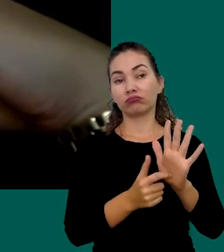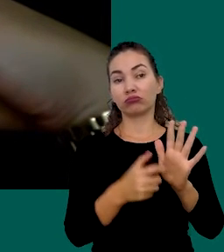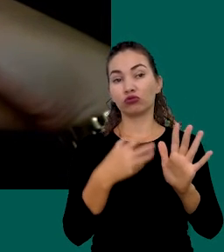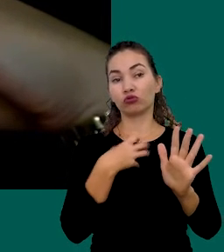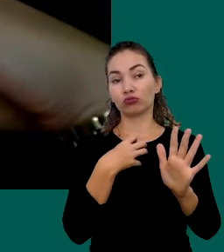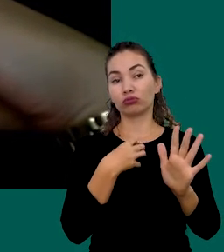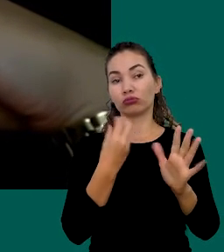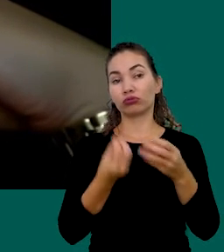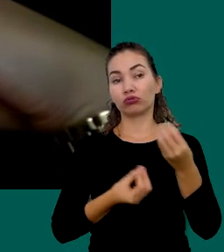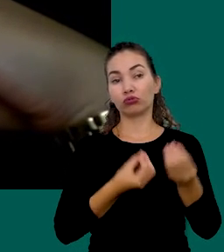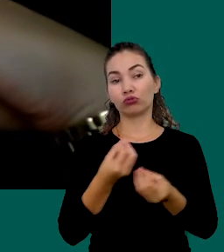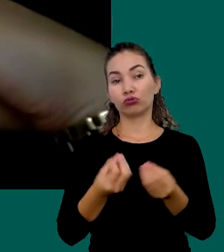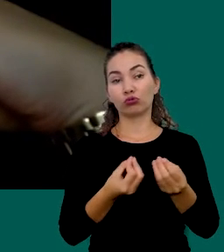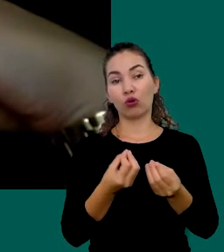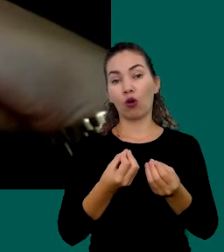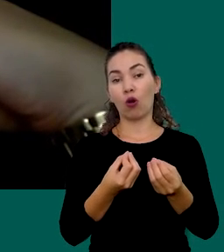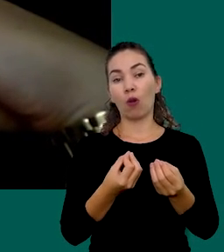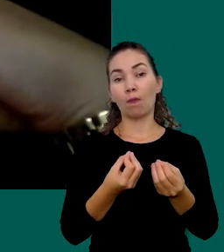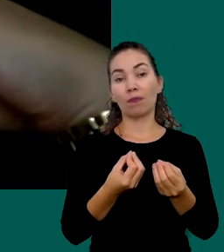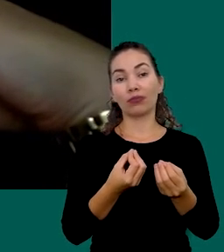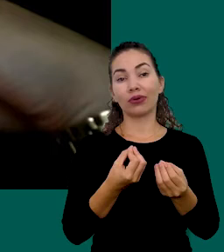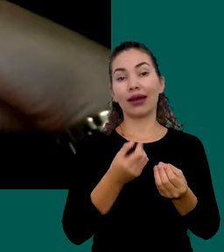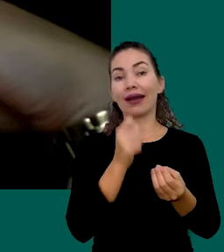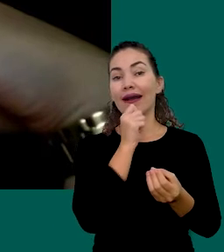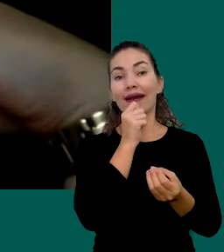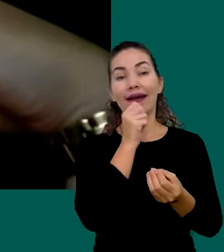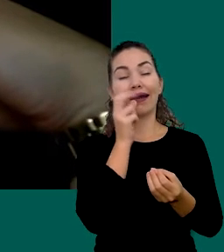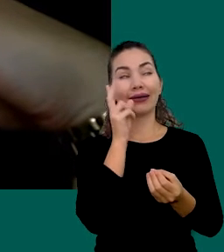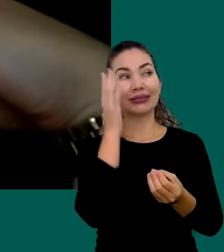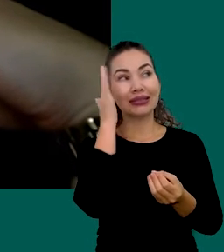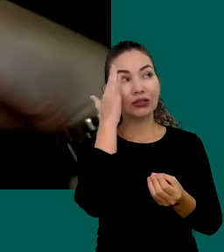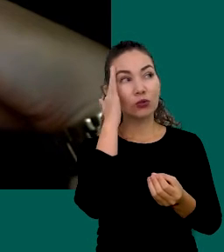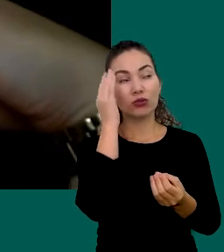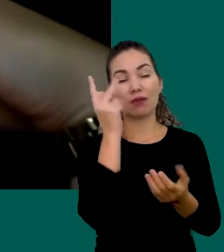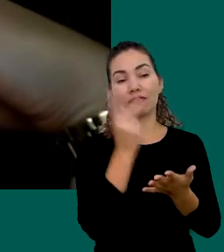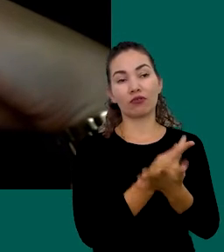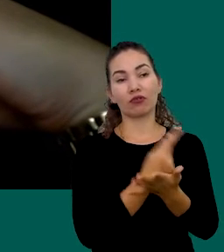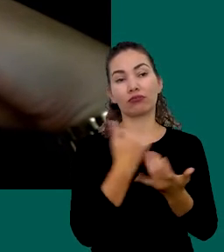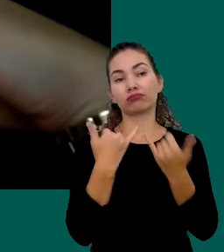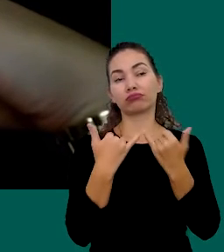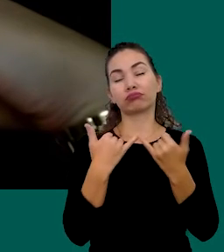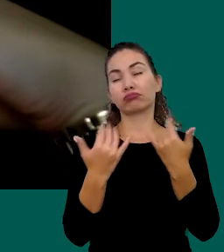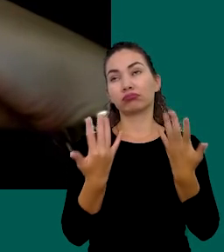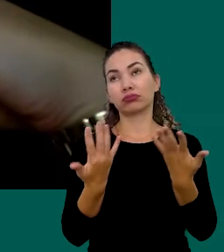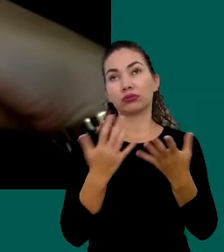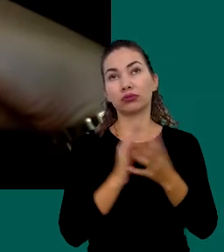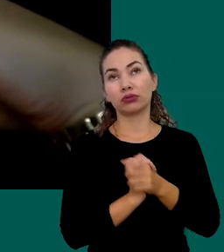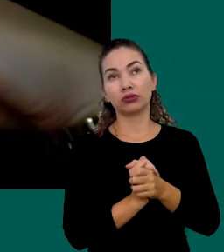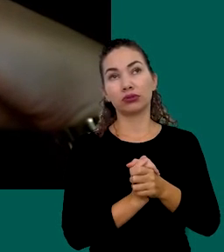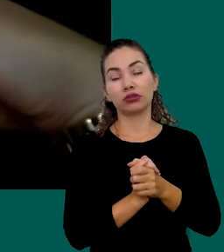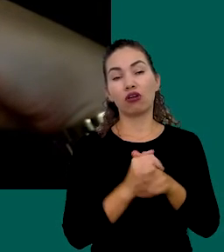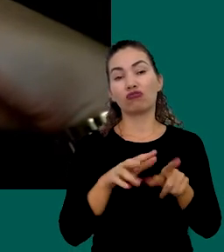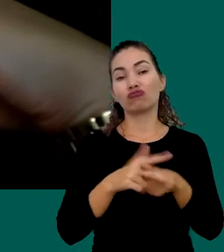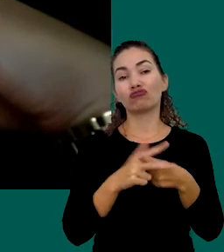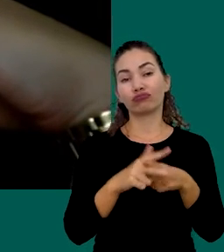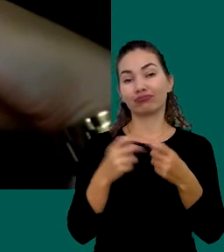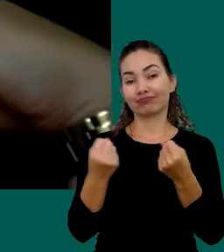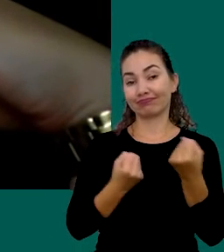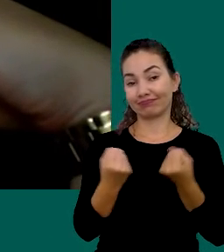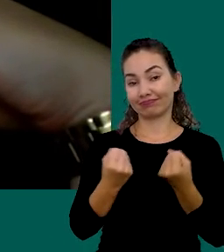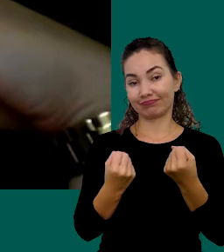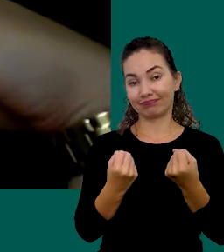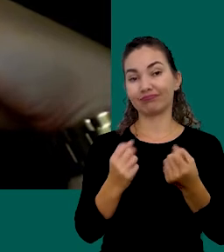Forma De Gastos Que Não Estão Previstos Como Por Exemplo O Conserto Do Carro